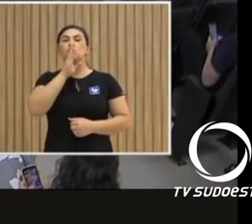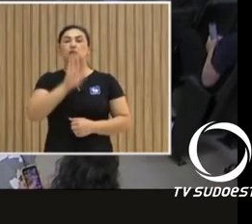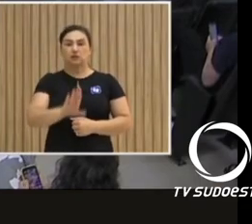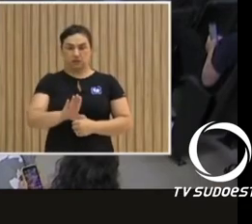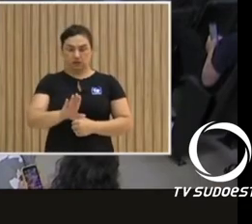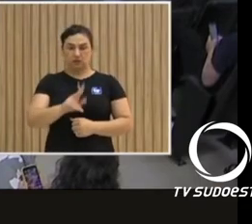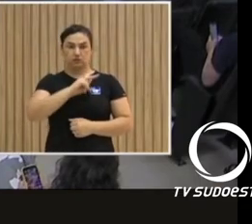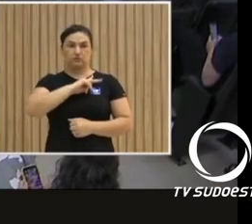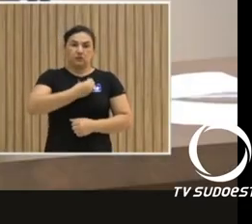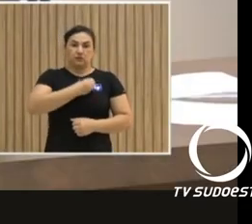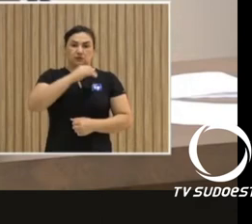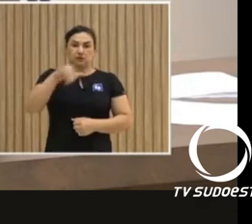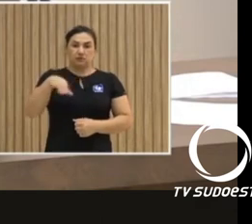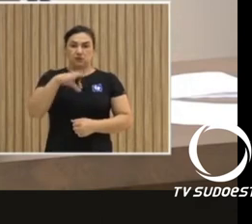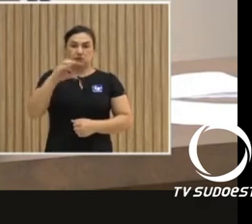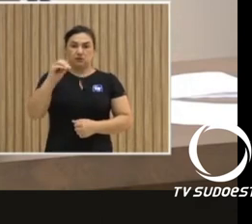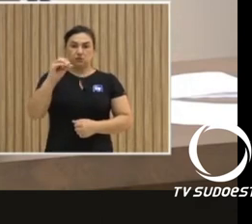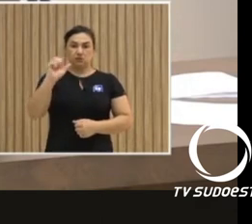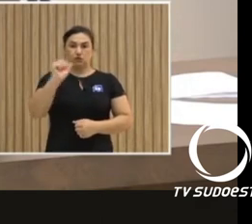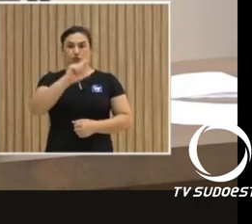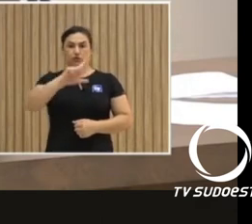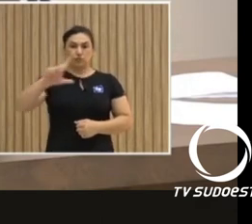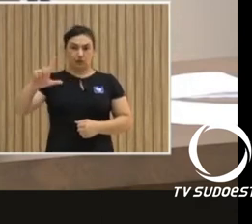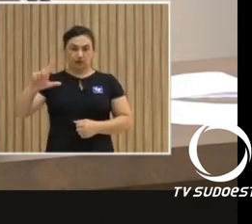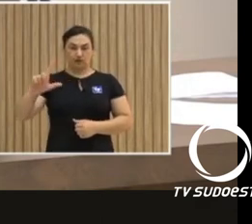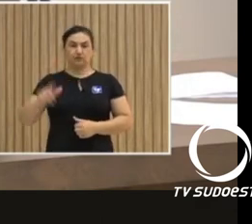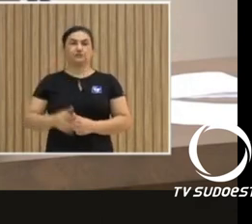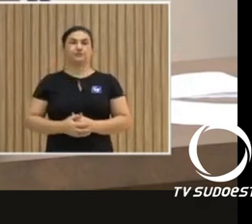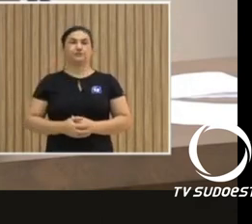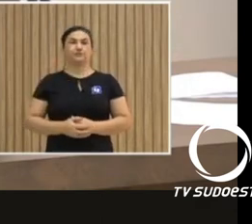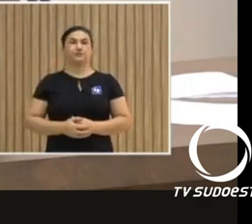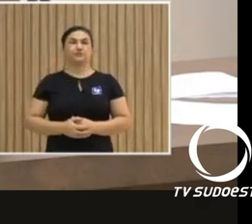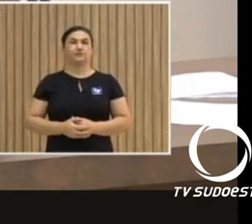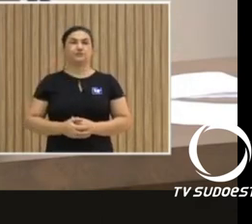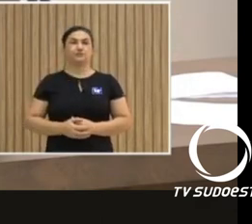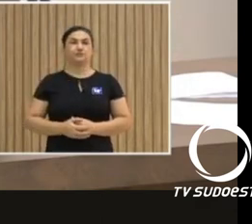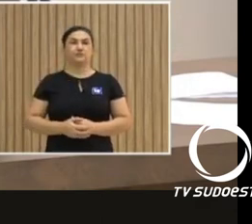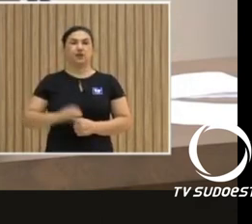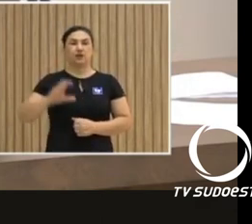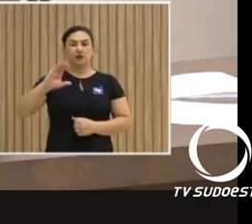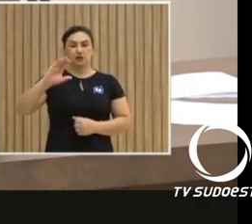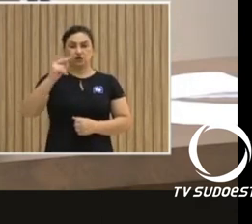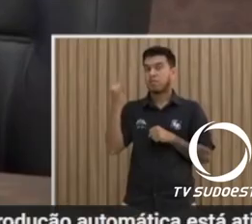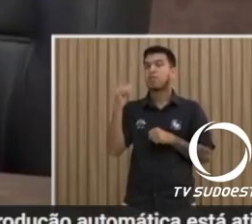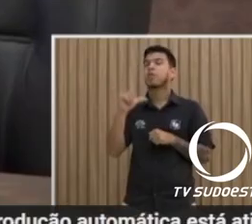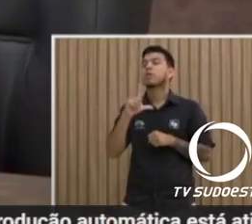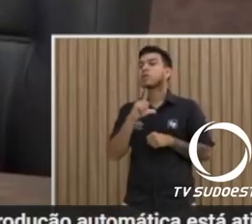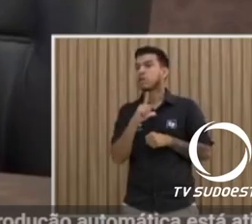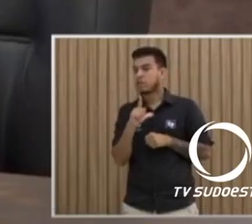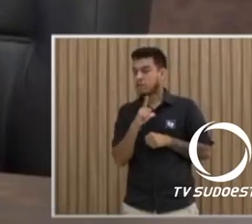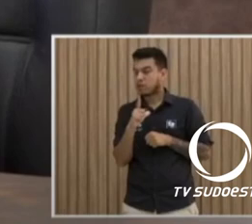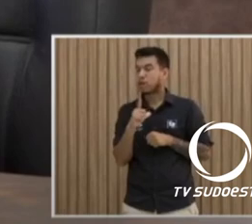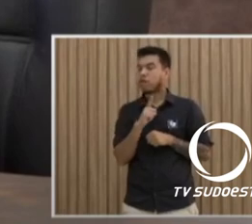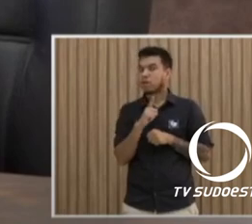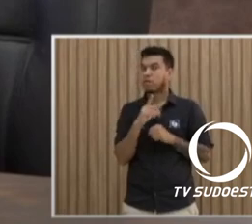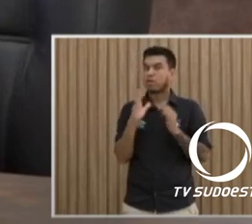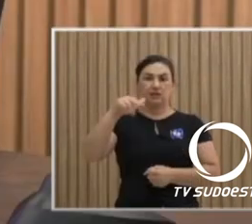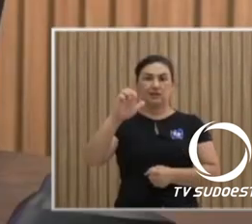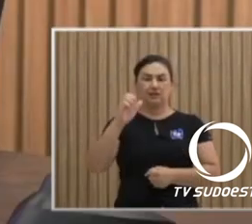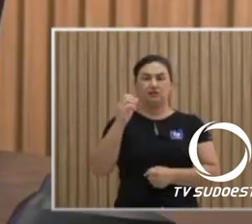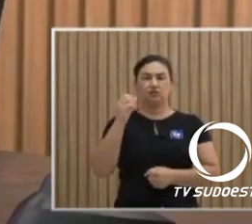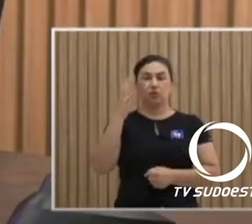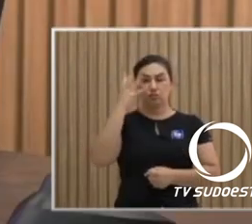permanentes. Comissão de Justiça e Redação, vereadores Claudemir Zanco, Biruba, PL, Lindomar Brandão, PP,